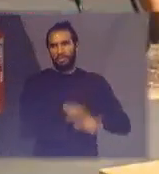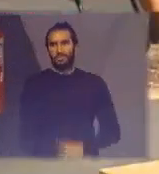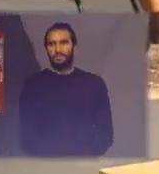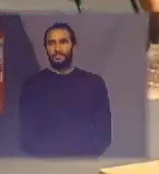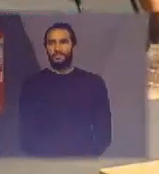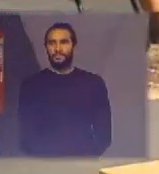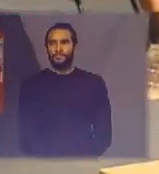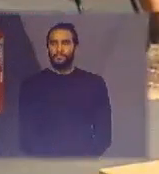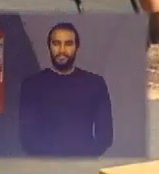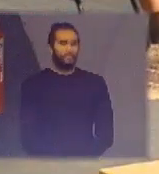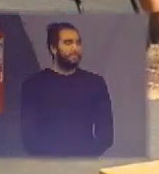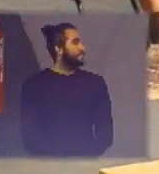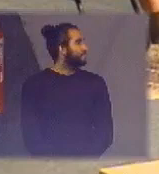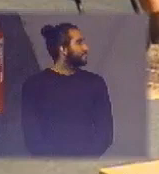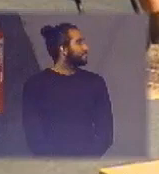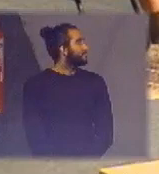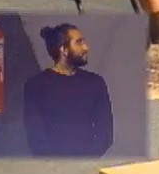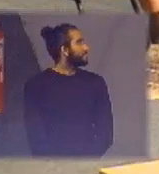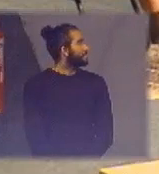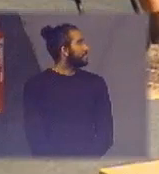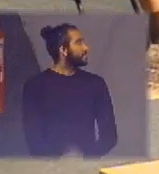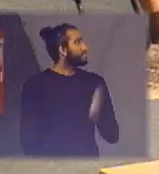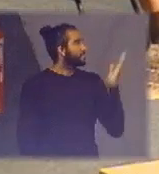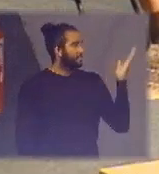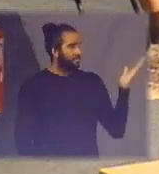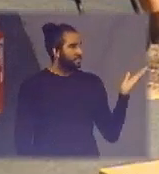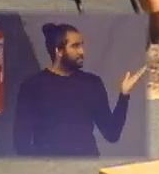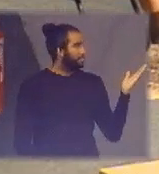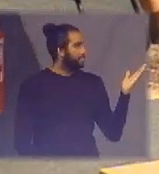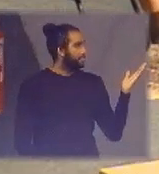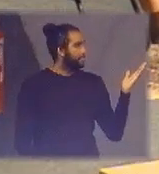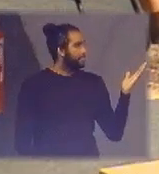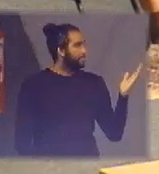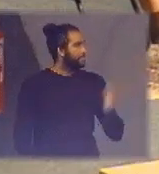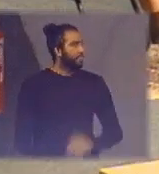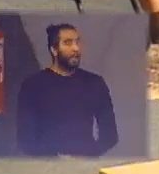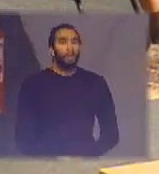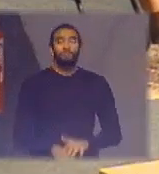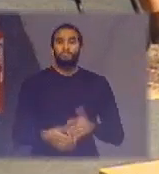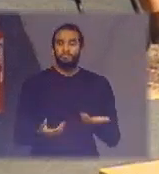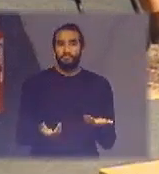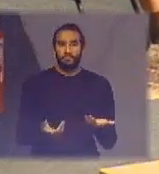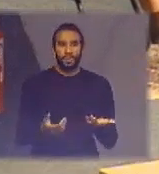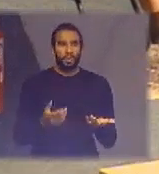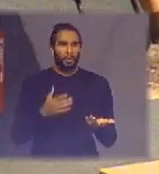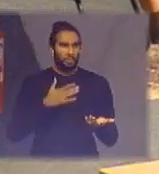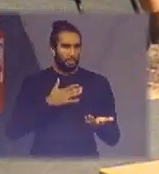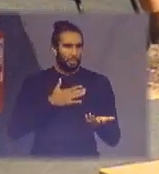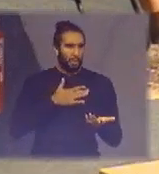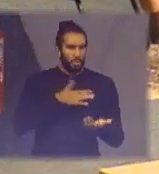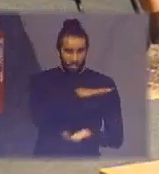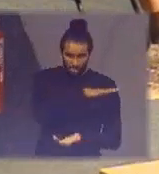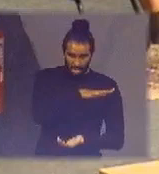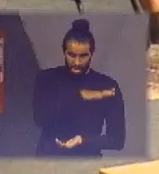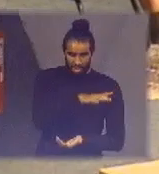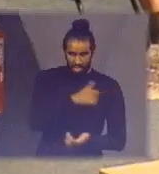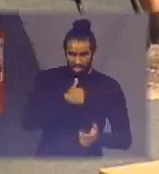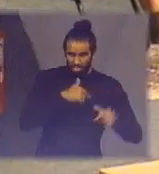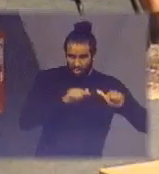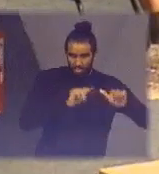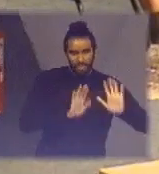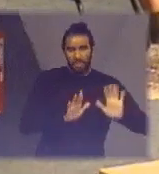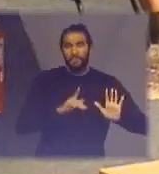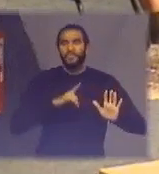discussões de lâmpadas não é o meu setor existe uma entidade gestora